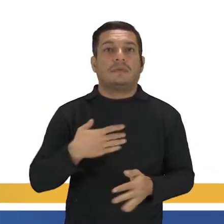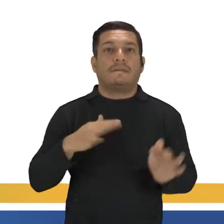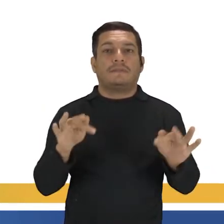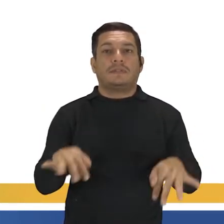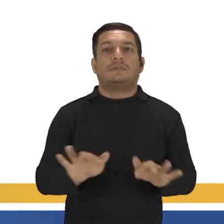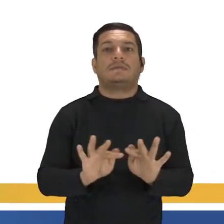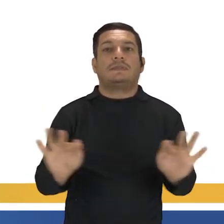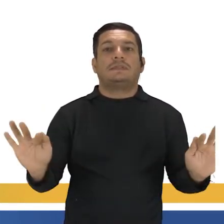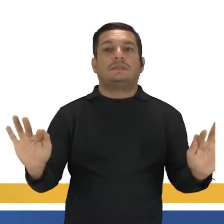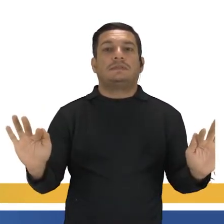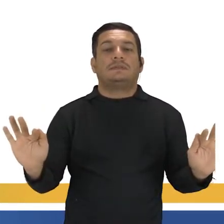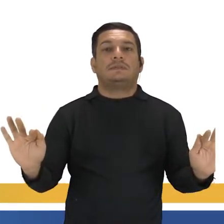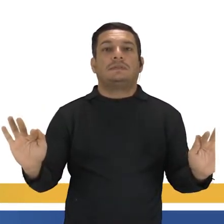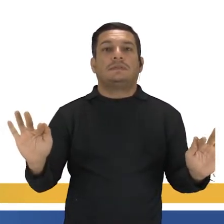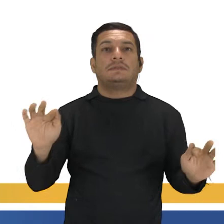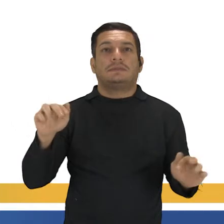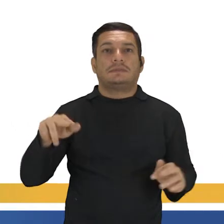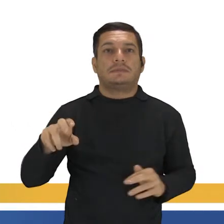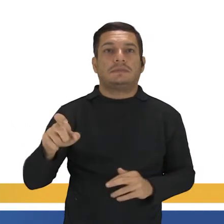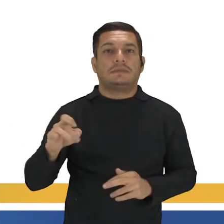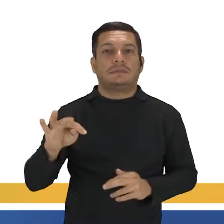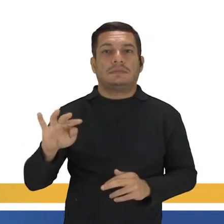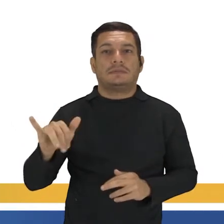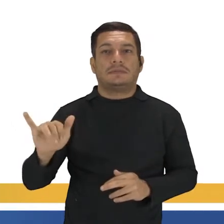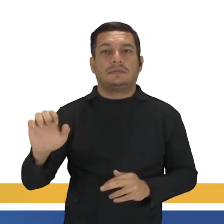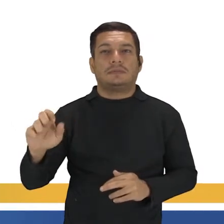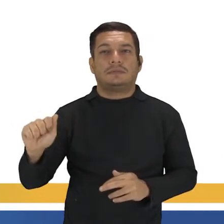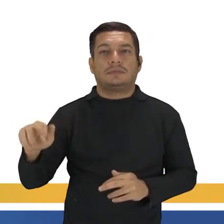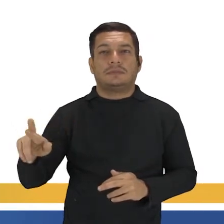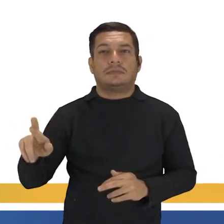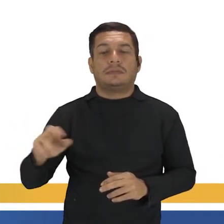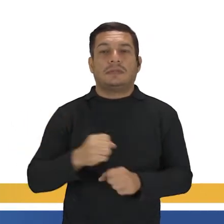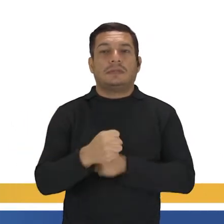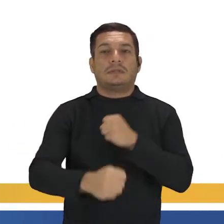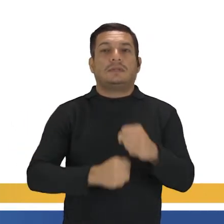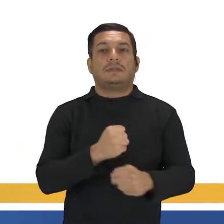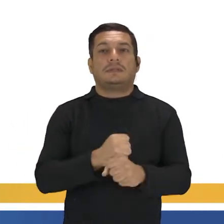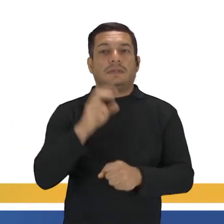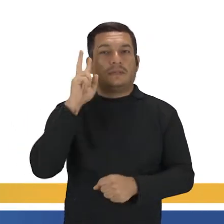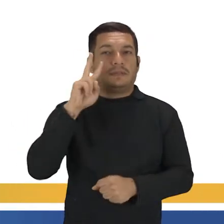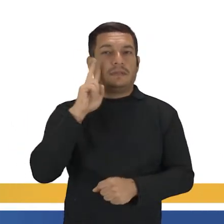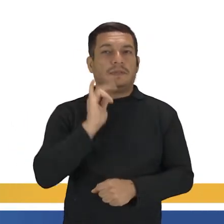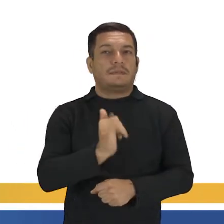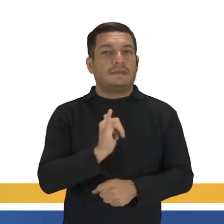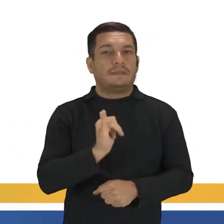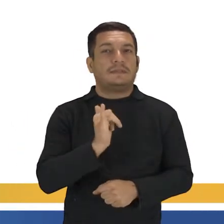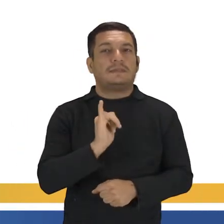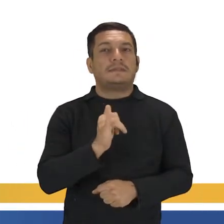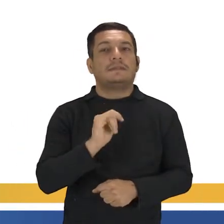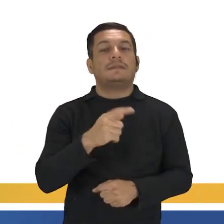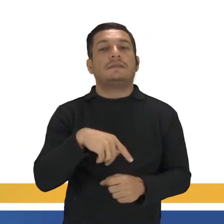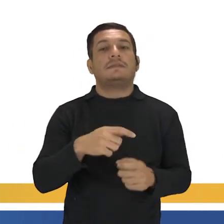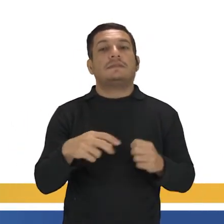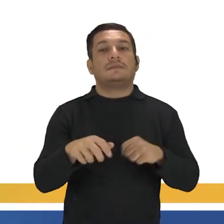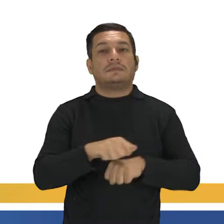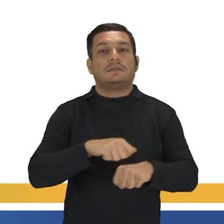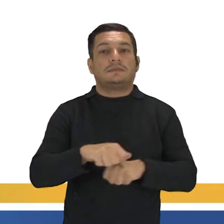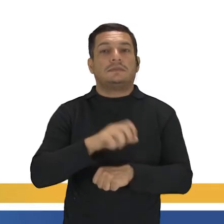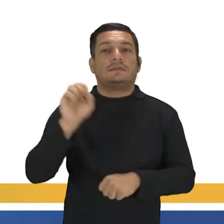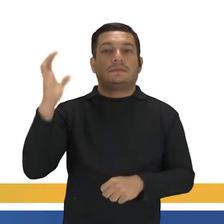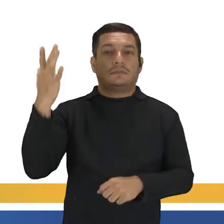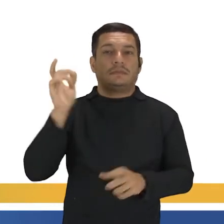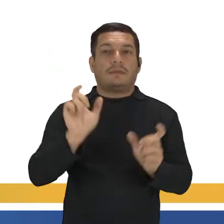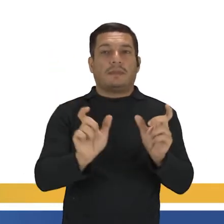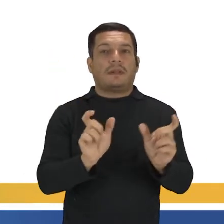finalzinho da frase. Next year, ano que vem. Lembra que eu falei pra você que aqueles adverbios de tempo,